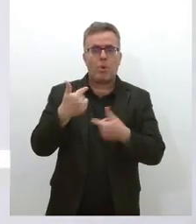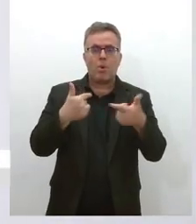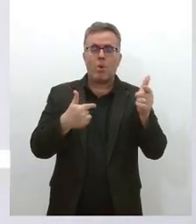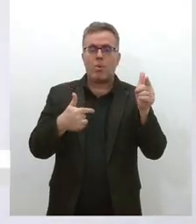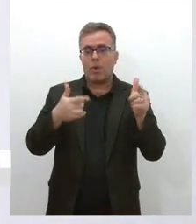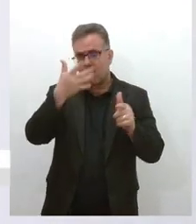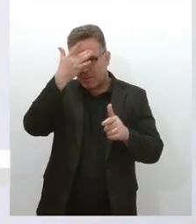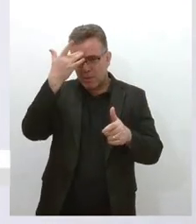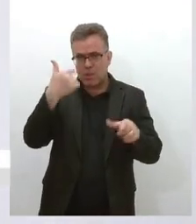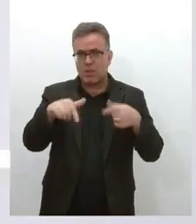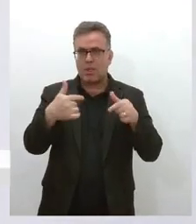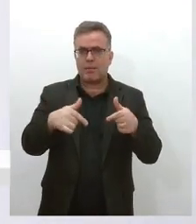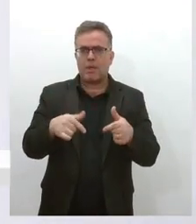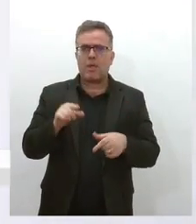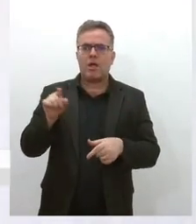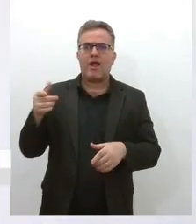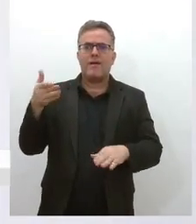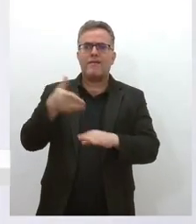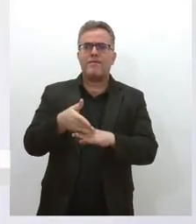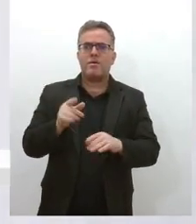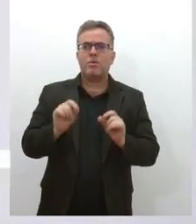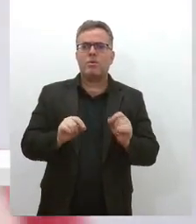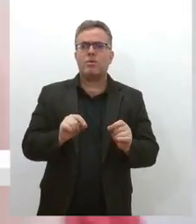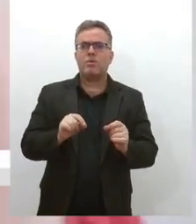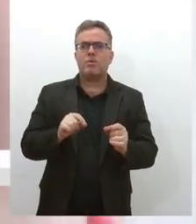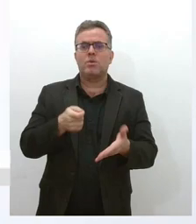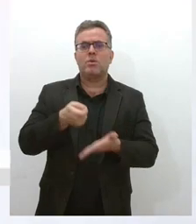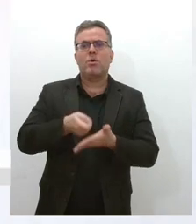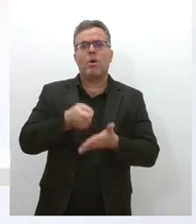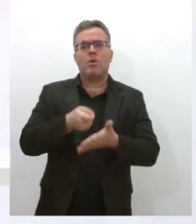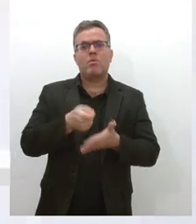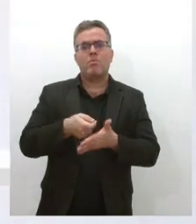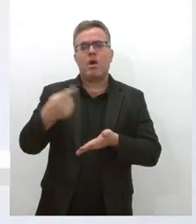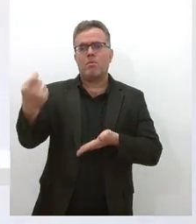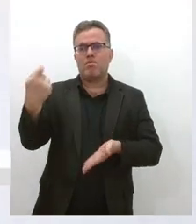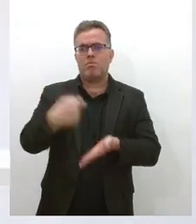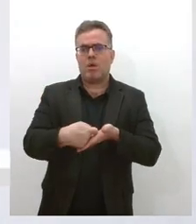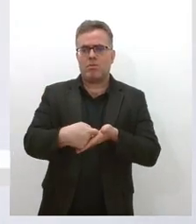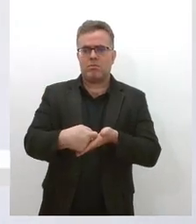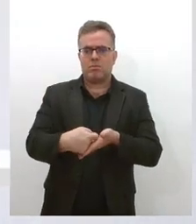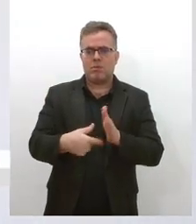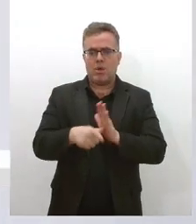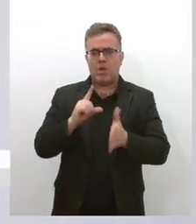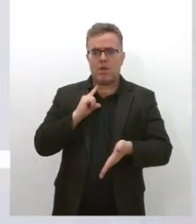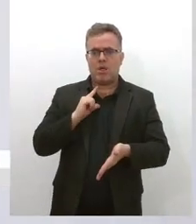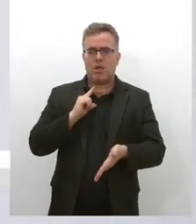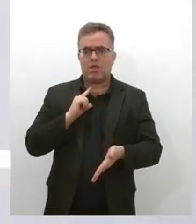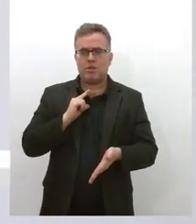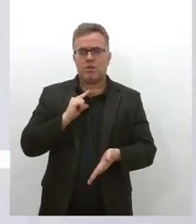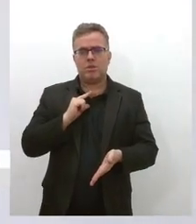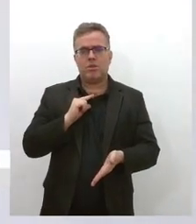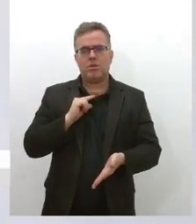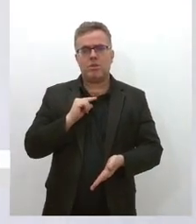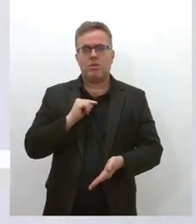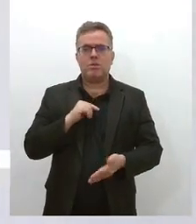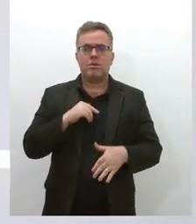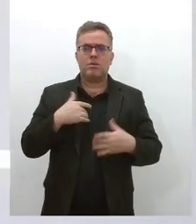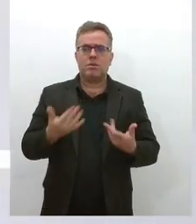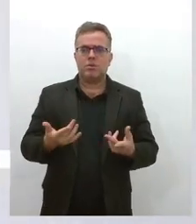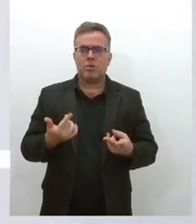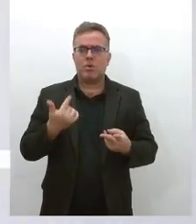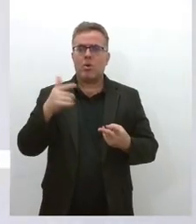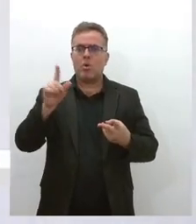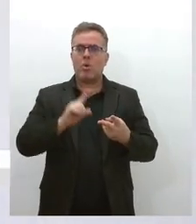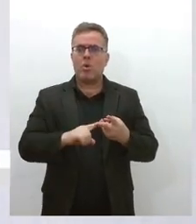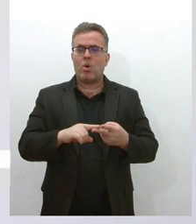e o que que ele tinha ido fazer lá, cobrar uma dívida por um serviço prestado e não pago, tivemos o caso recentemente no Rio de Janeiro,